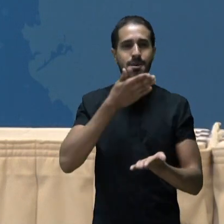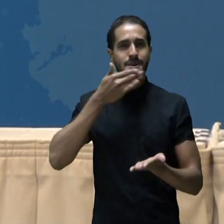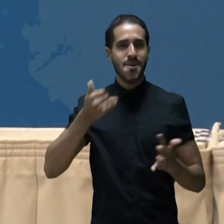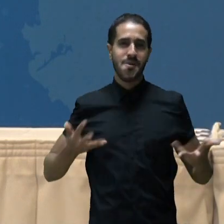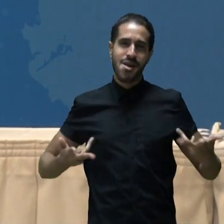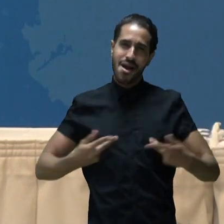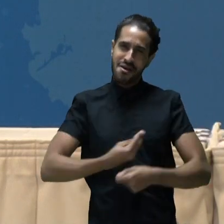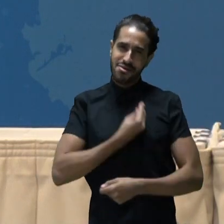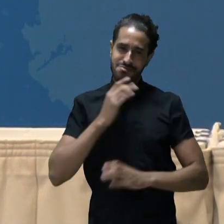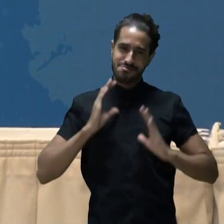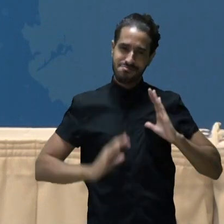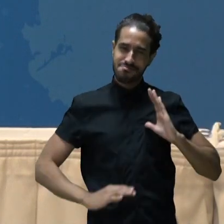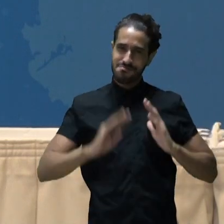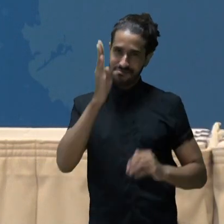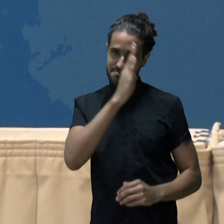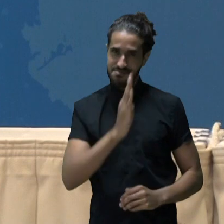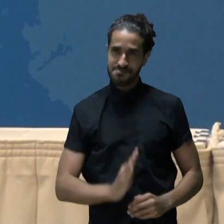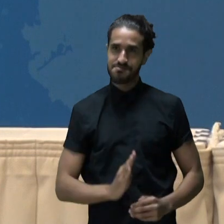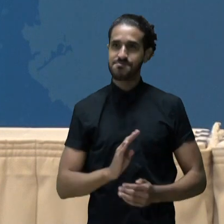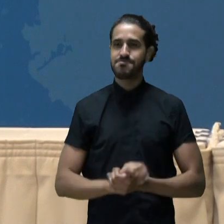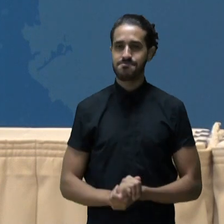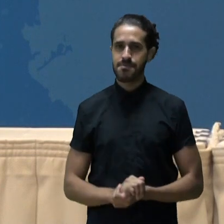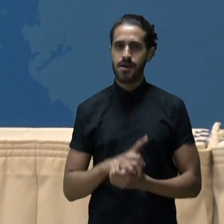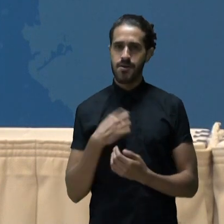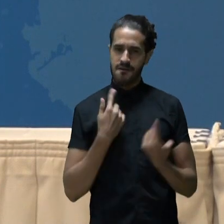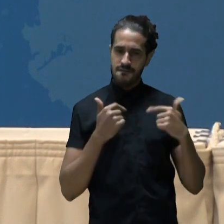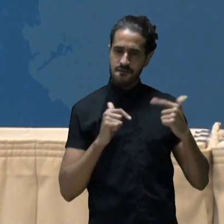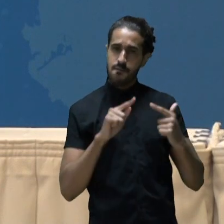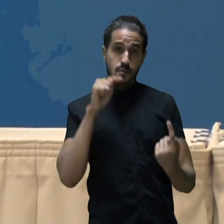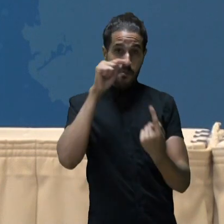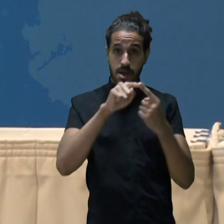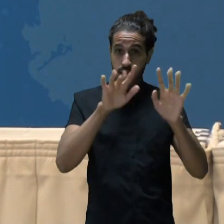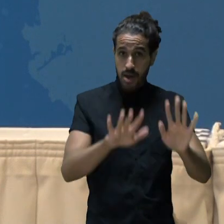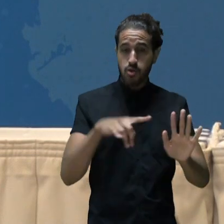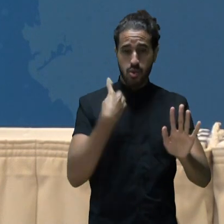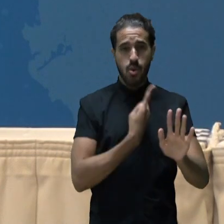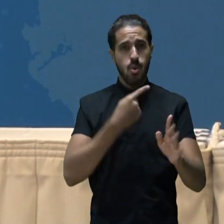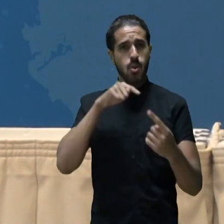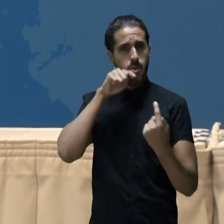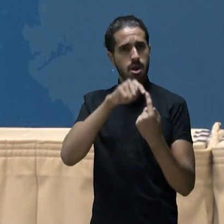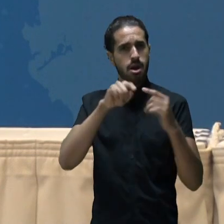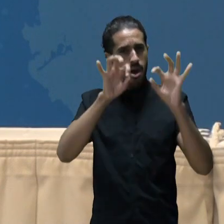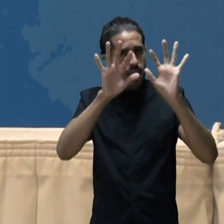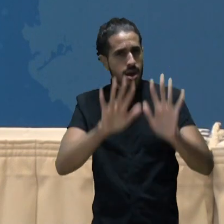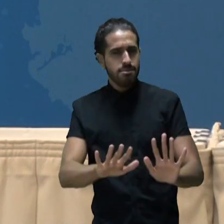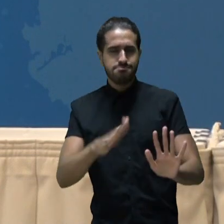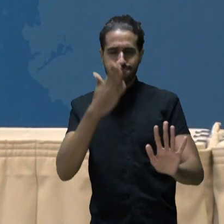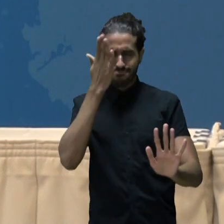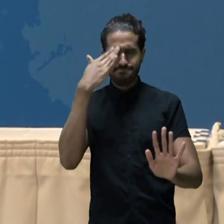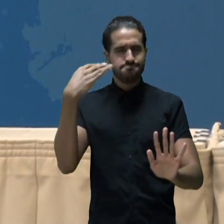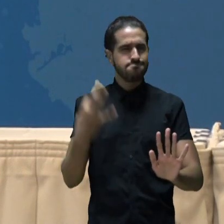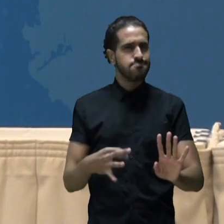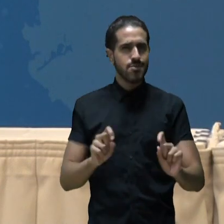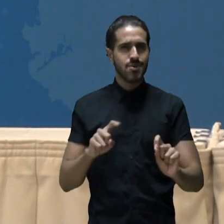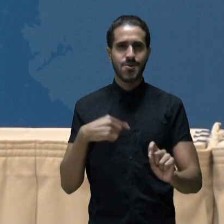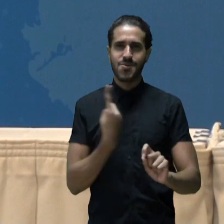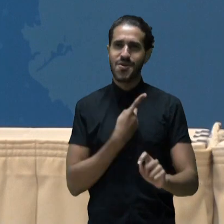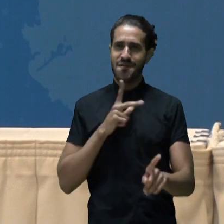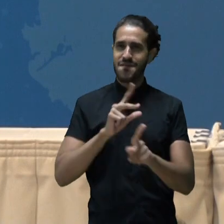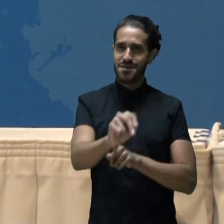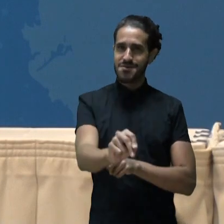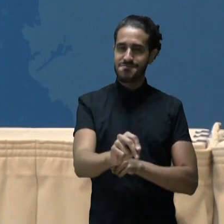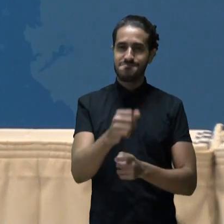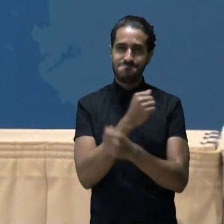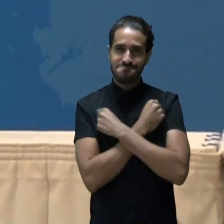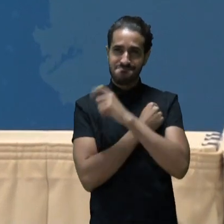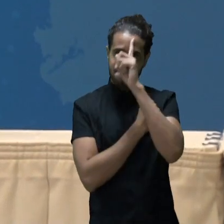qualidade de vida do cidadão brasileiro. Trabalhamos para isso. É nosso objetivo e será, tenho certeza, nossa conquista.